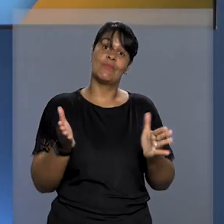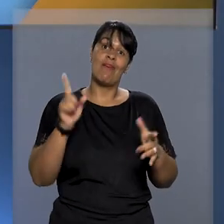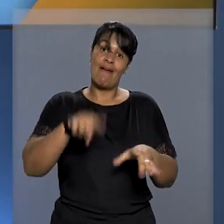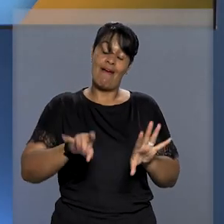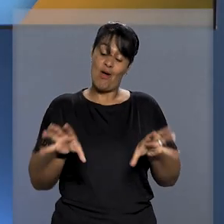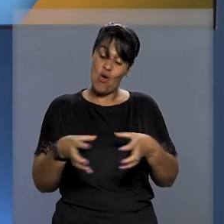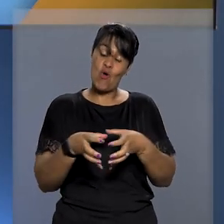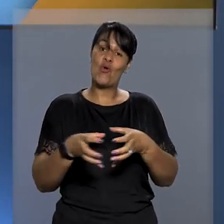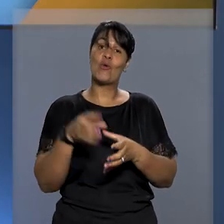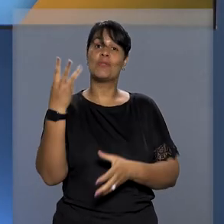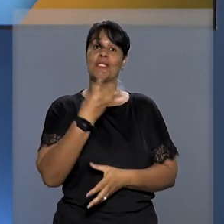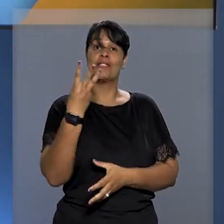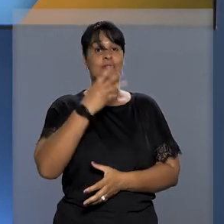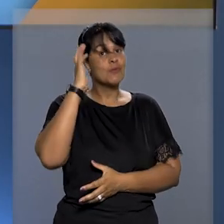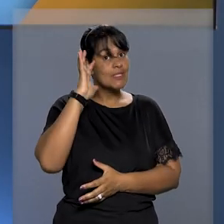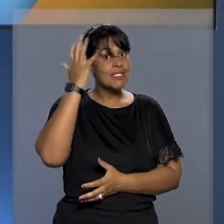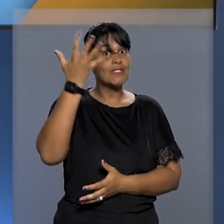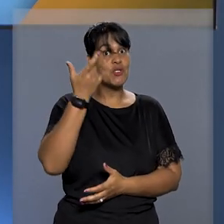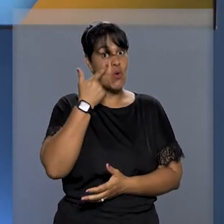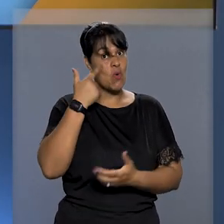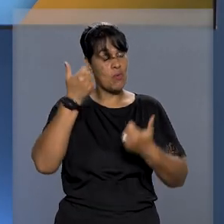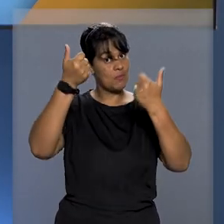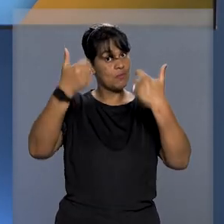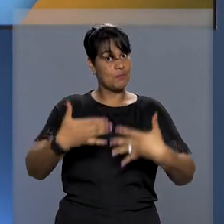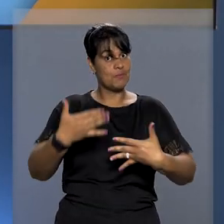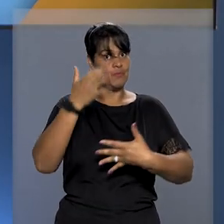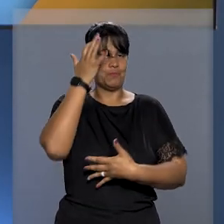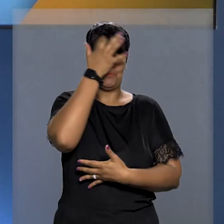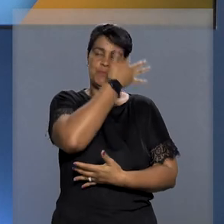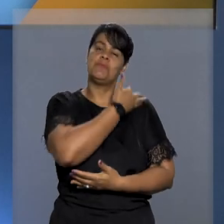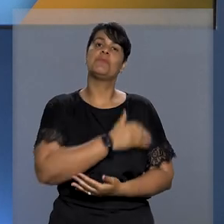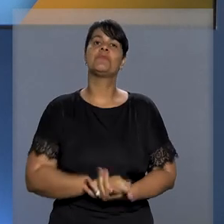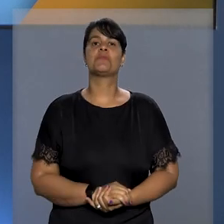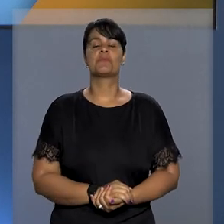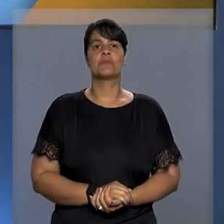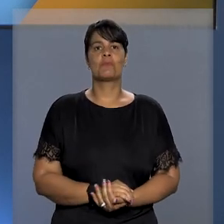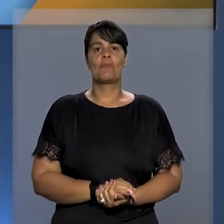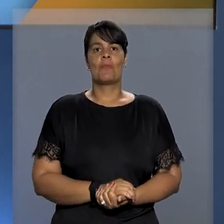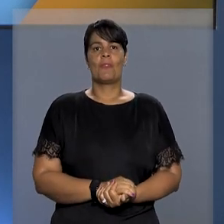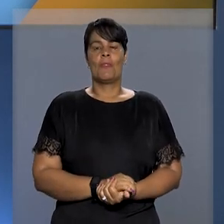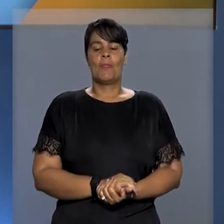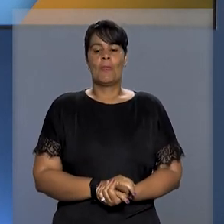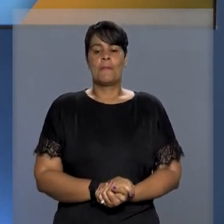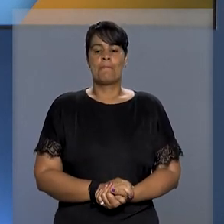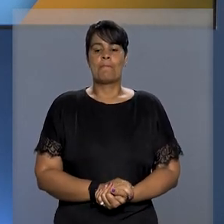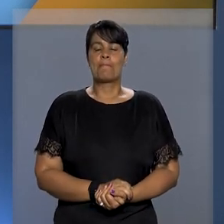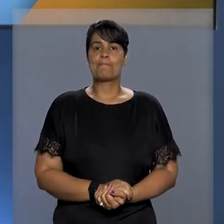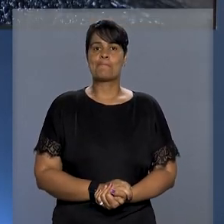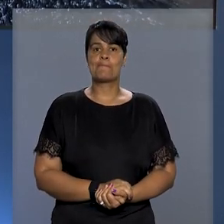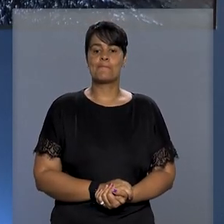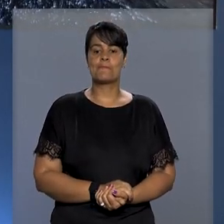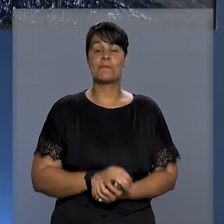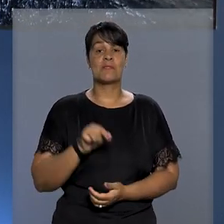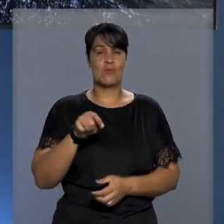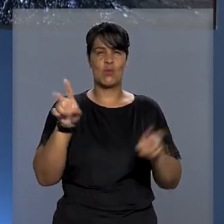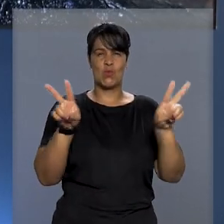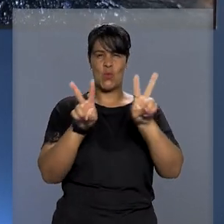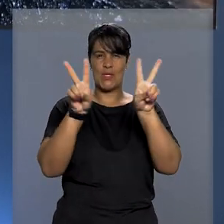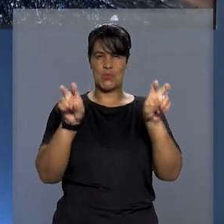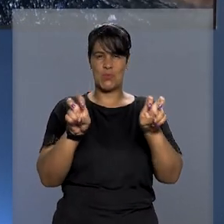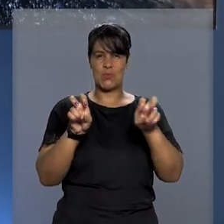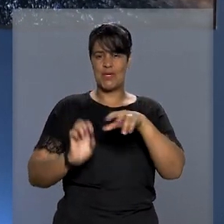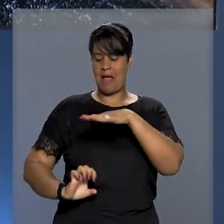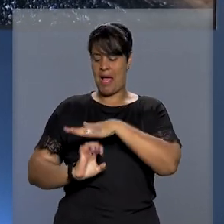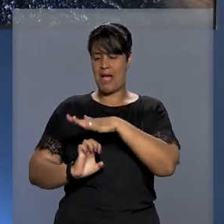O entendimento é do colegiado da terceira turma e a repórter Samanta Peçanha tem os detalhes. No caso